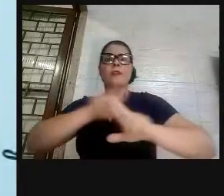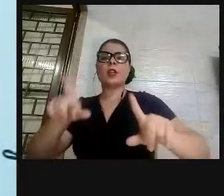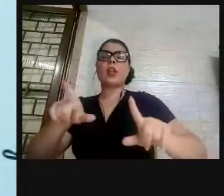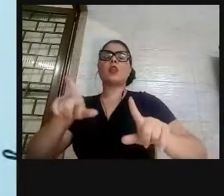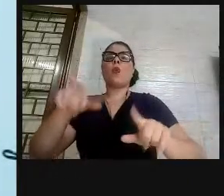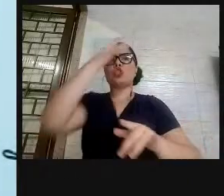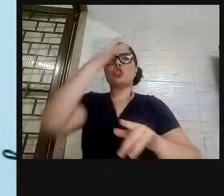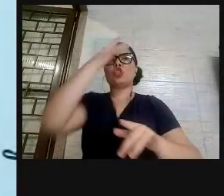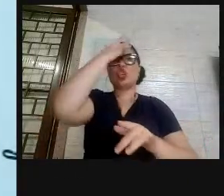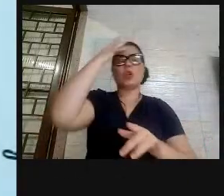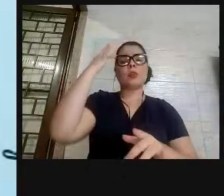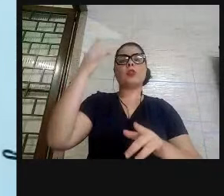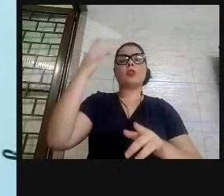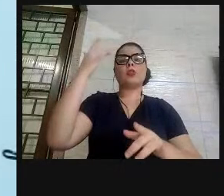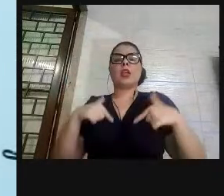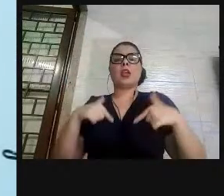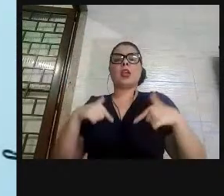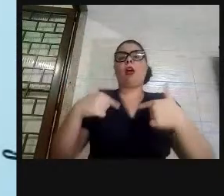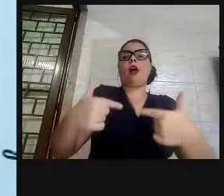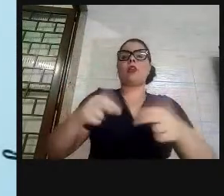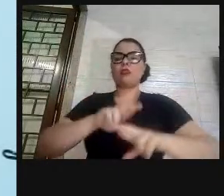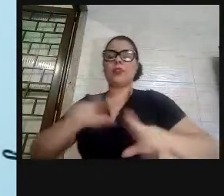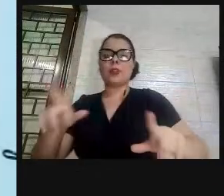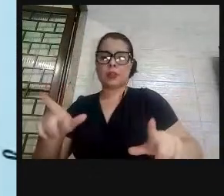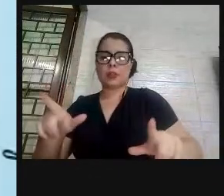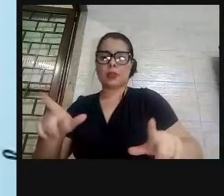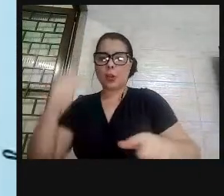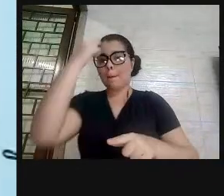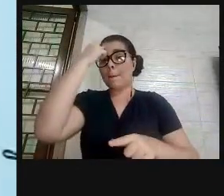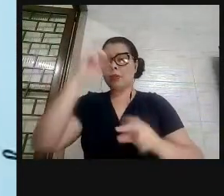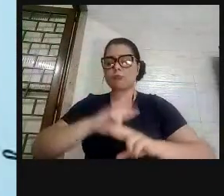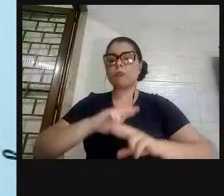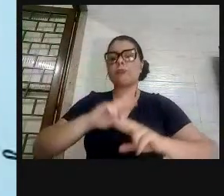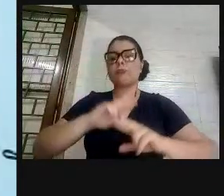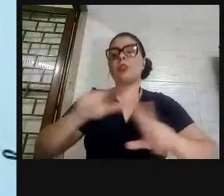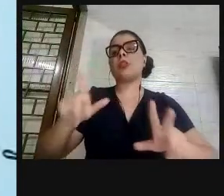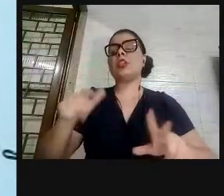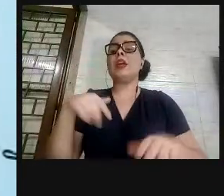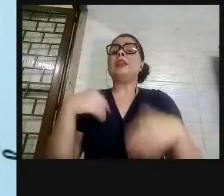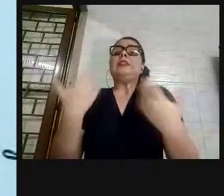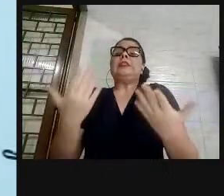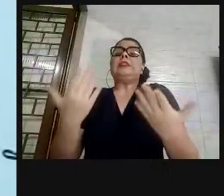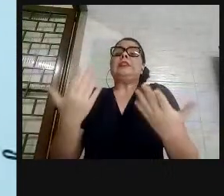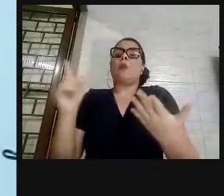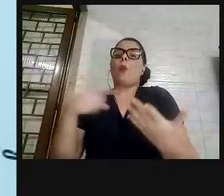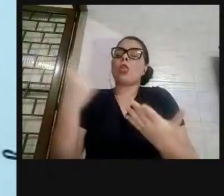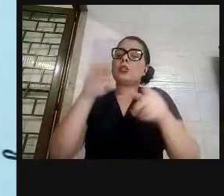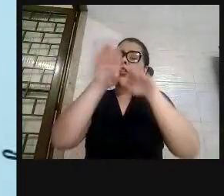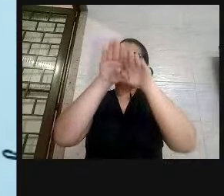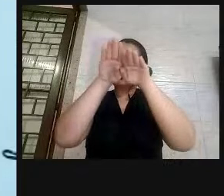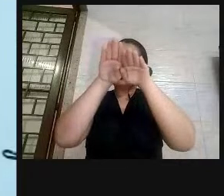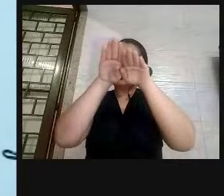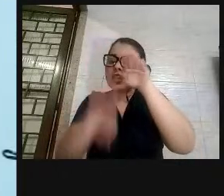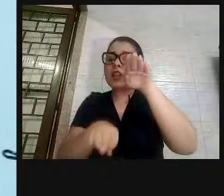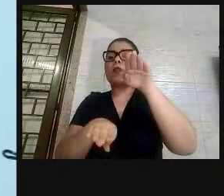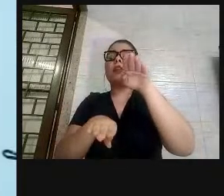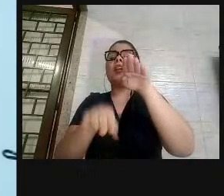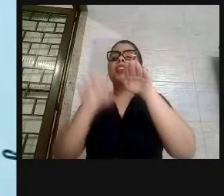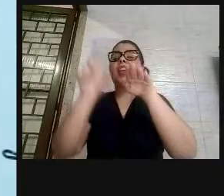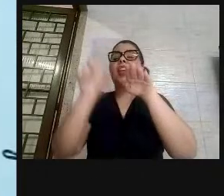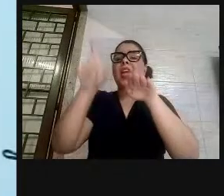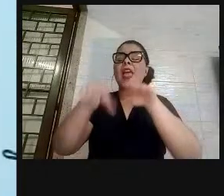diferente e os que se comportam diferente. Então, a nossa desigualdade, antes de tudo, é uma desigualdade cultural, é uma